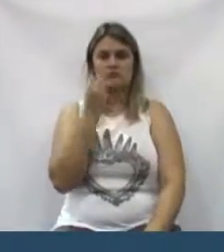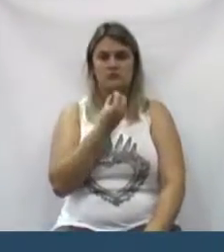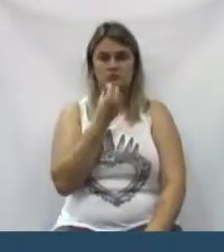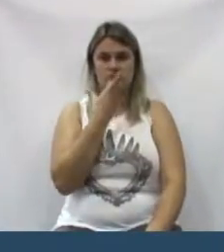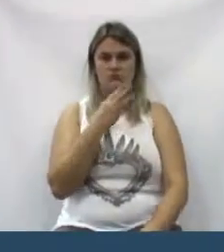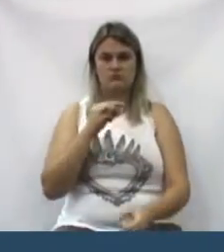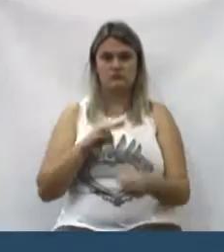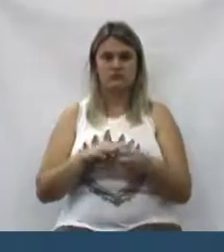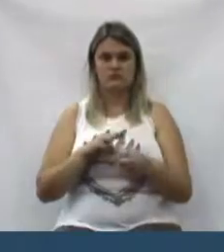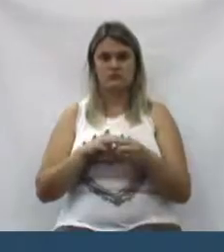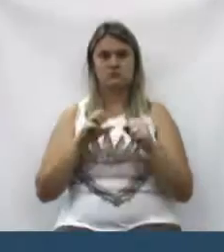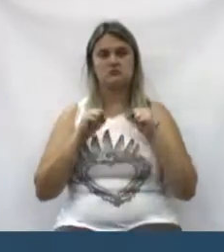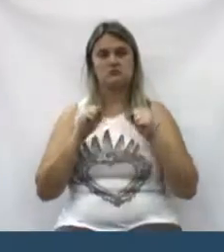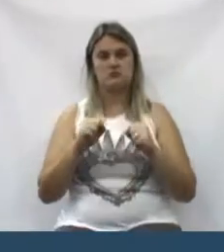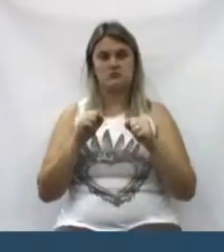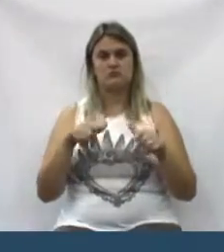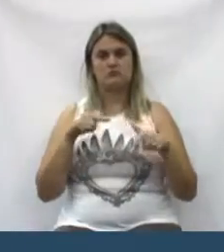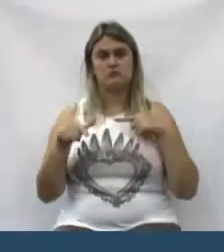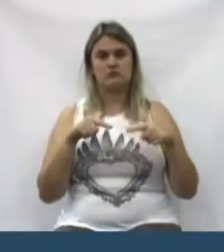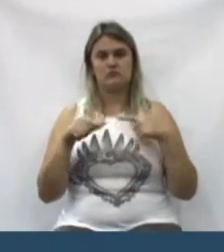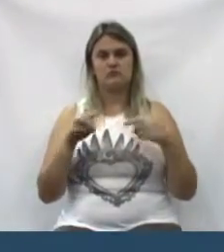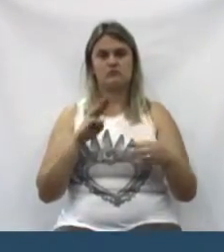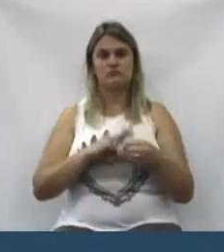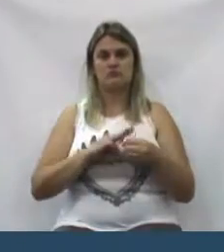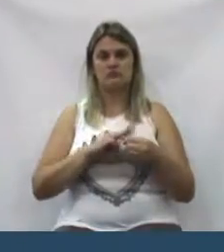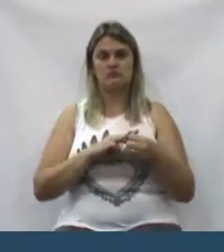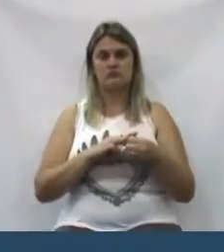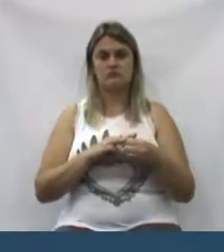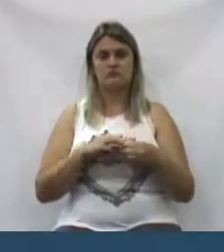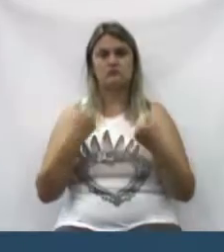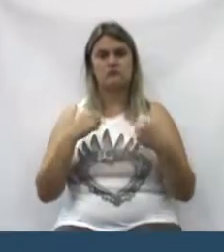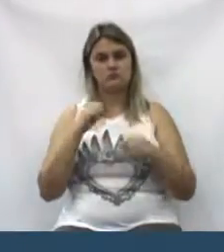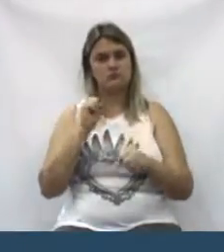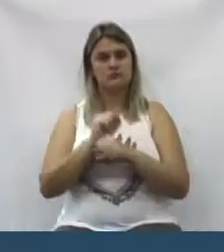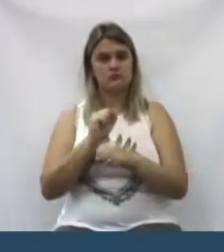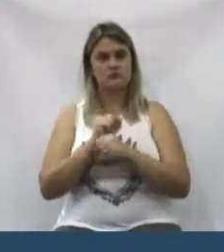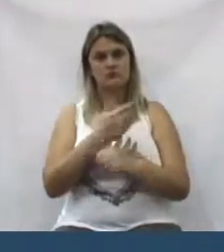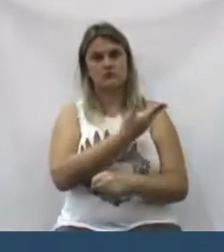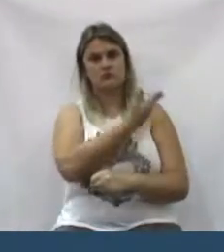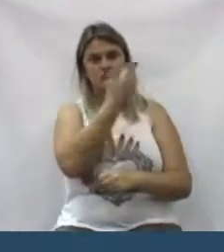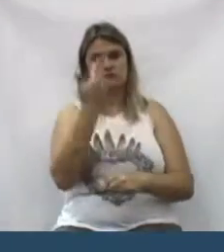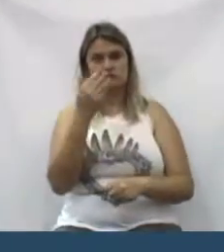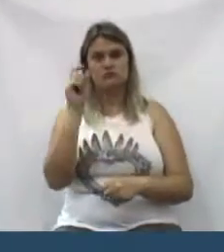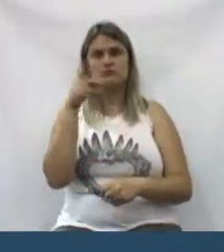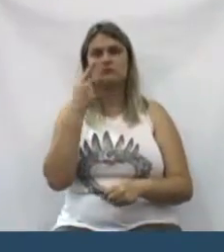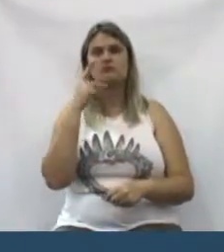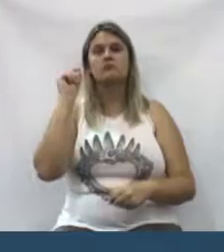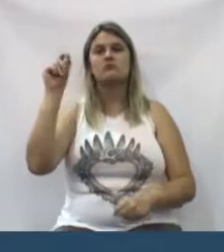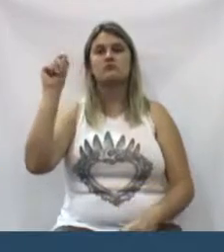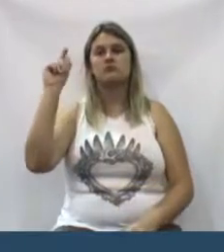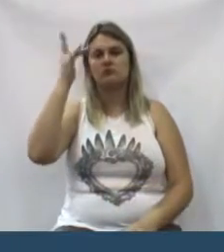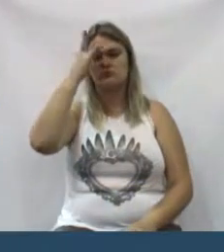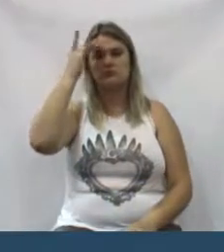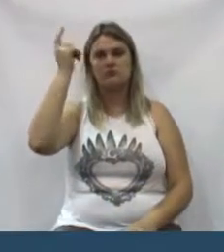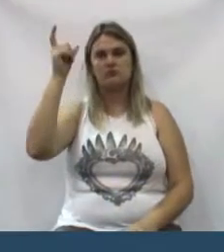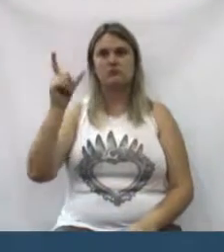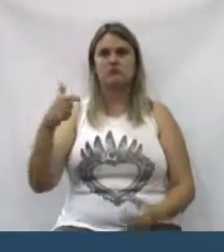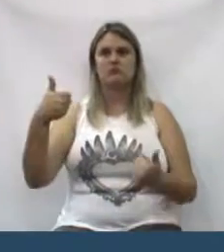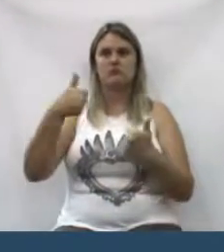bom para o município que possa trabalhar pelo município terão que esperar que venham aqui dizer quem que vão pôr